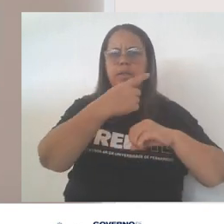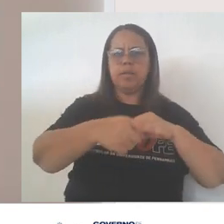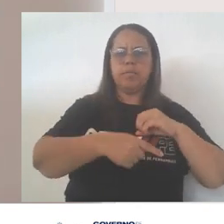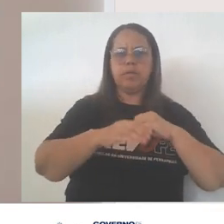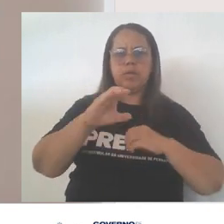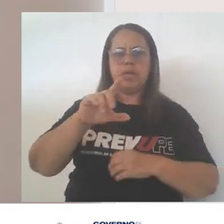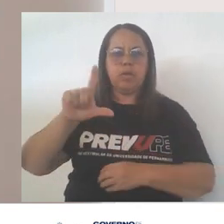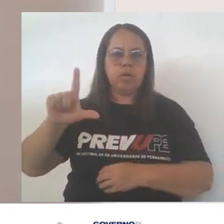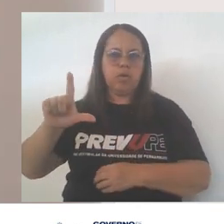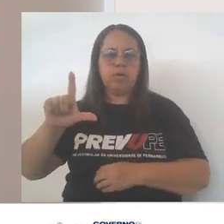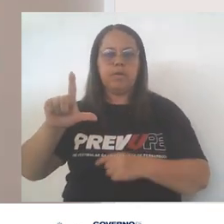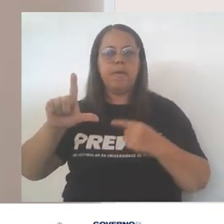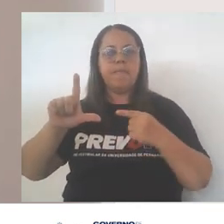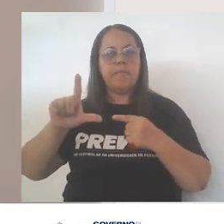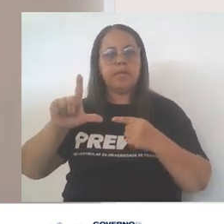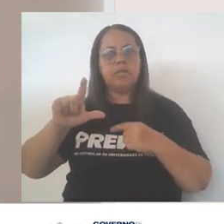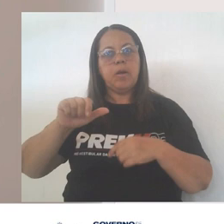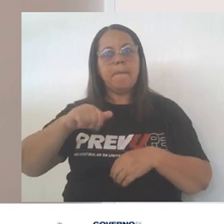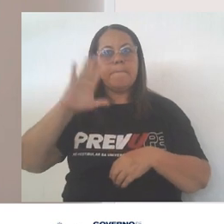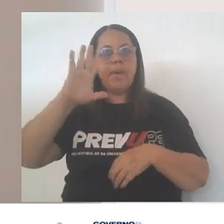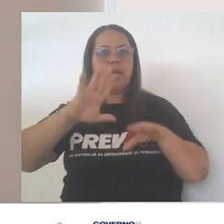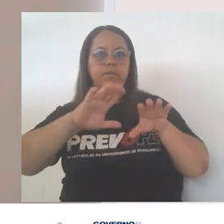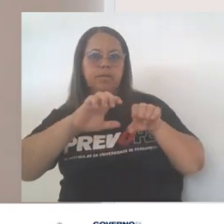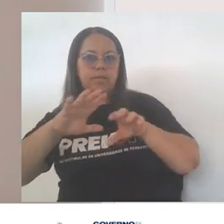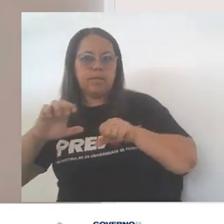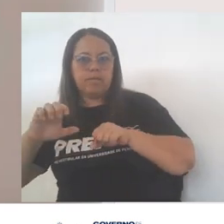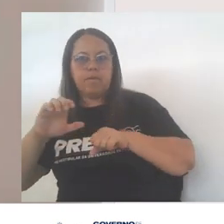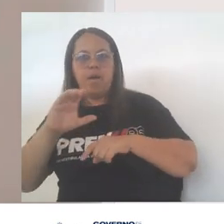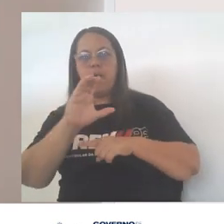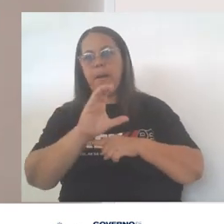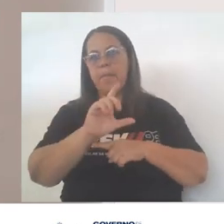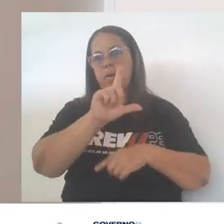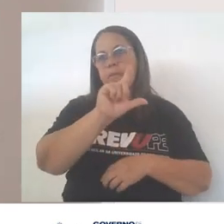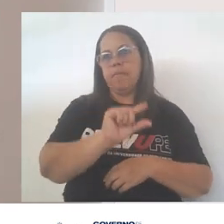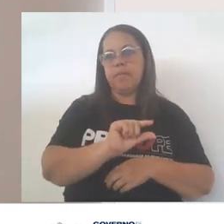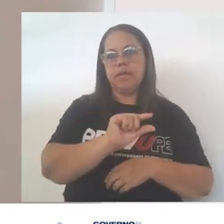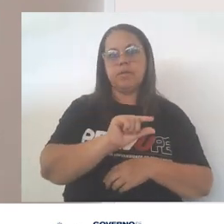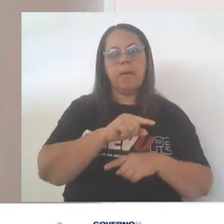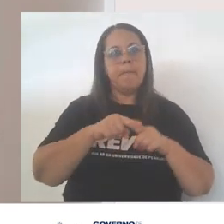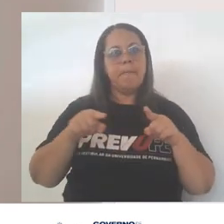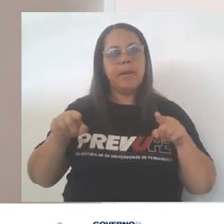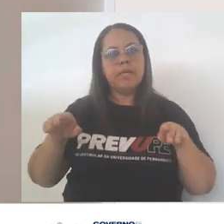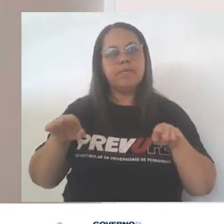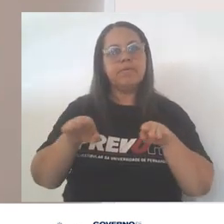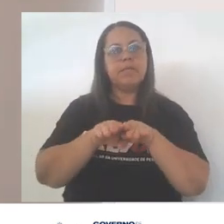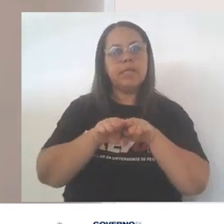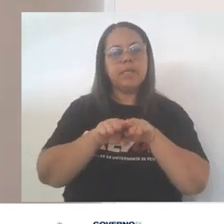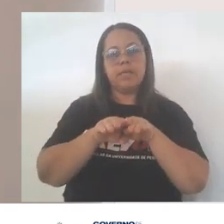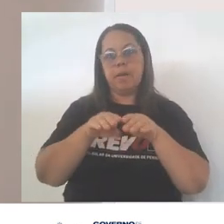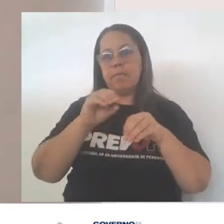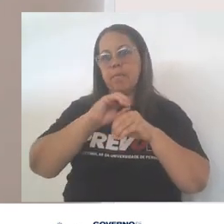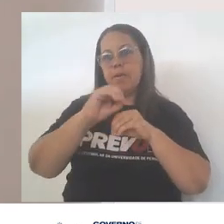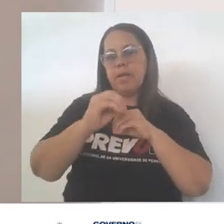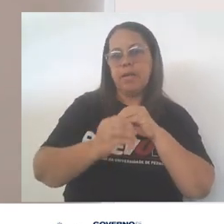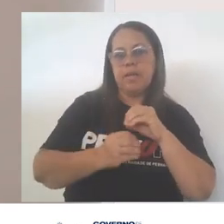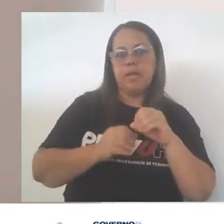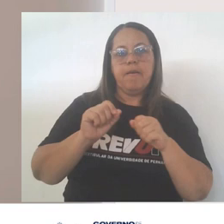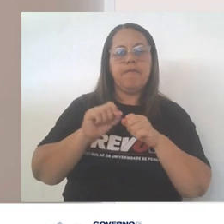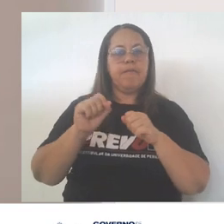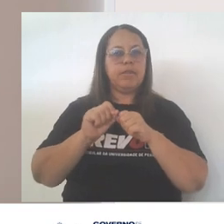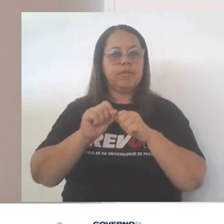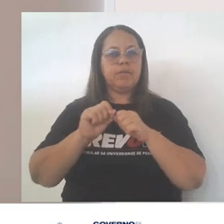Embora o cloro seja mais eletronegativo negativo que o carbono, a simetria tetraética da molécula faz com que as